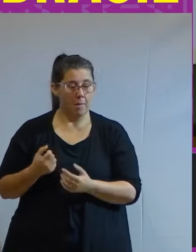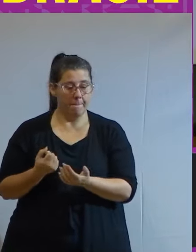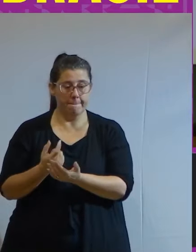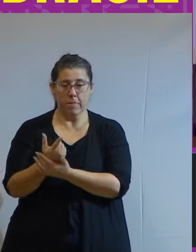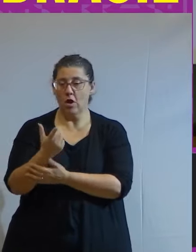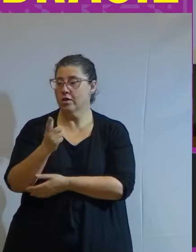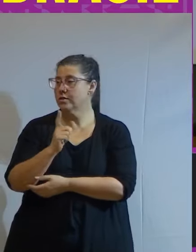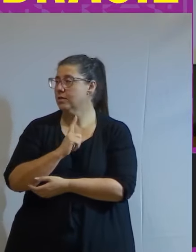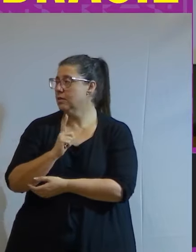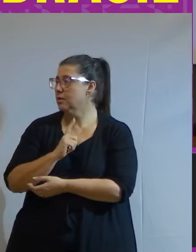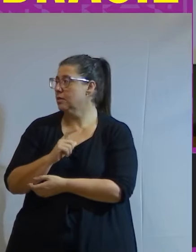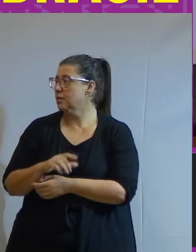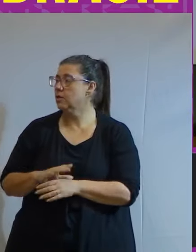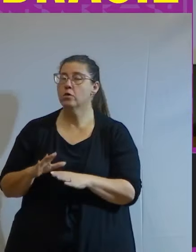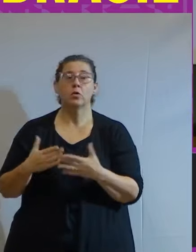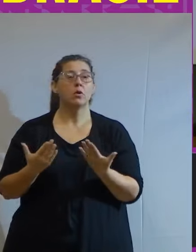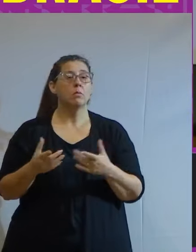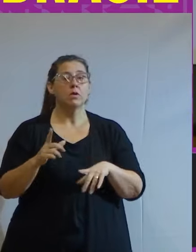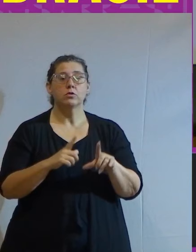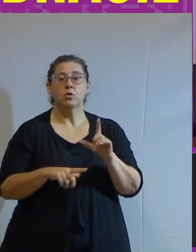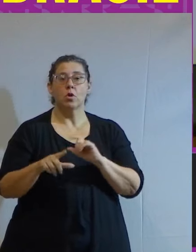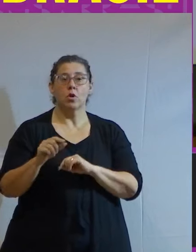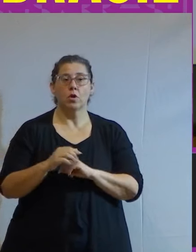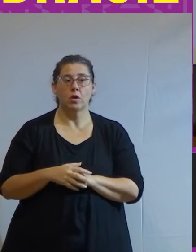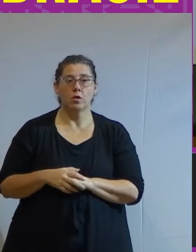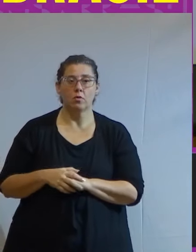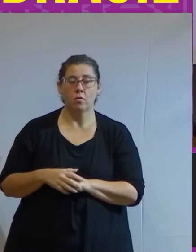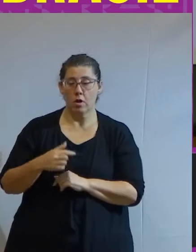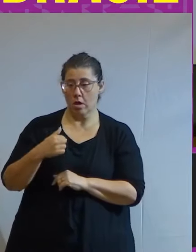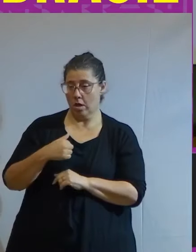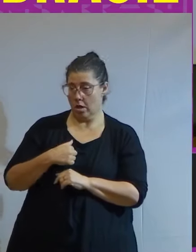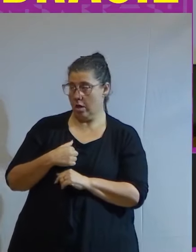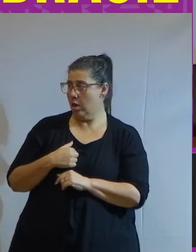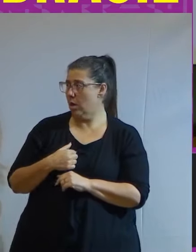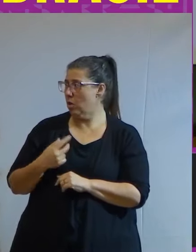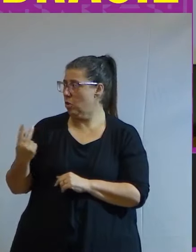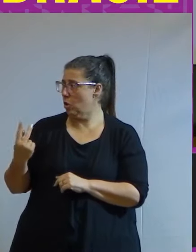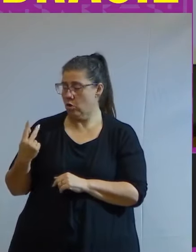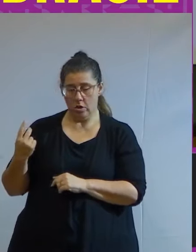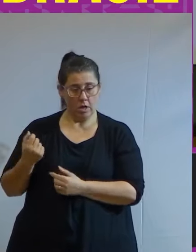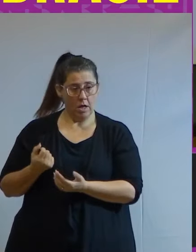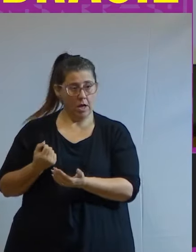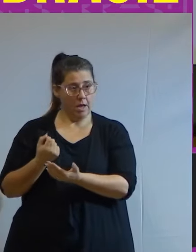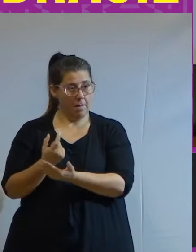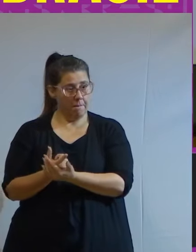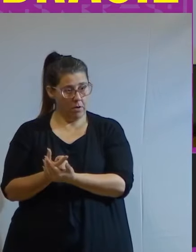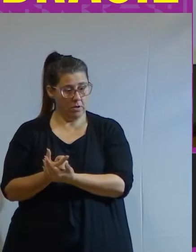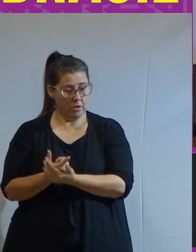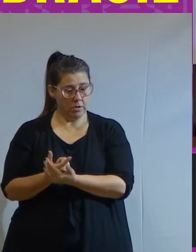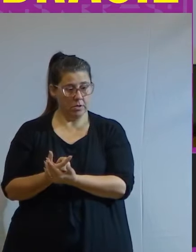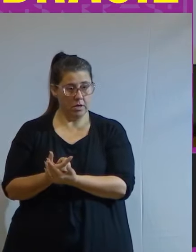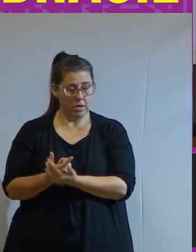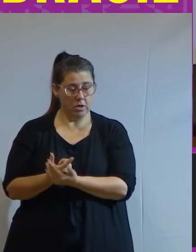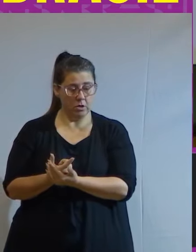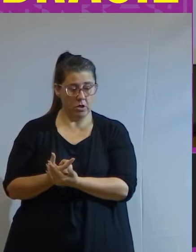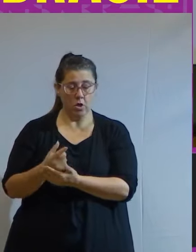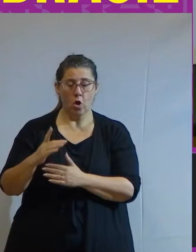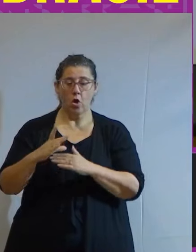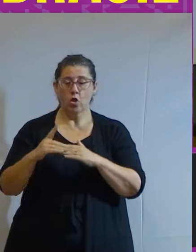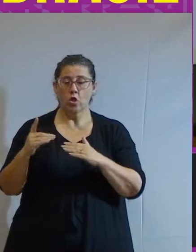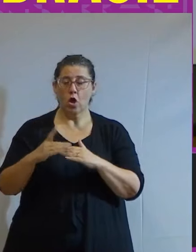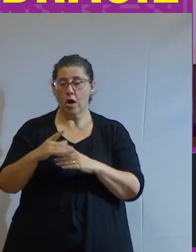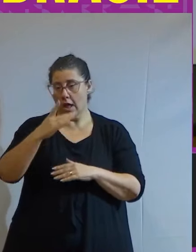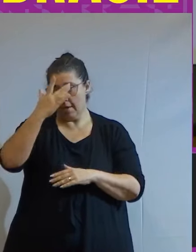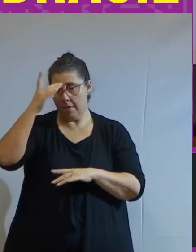como é que o mercado de opções simplesmente eu e o Marcos estamos apostando que o dólar vai cair amanhã eu